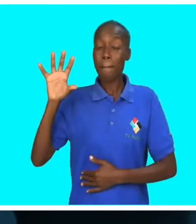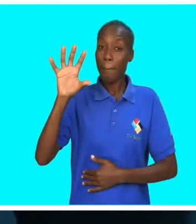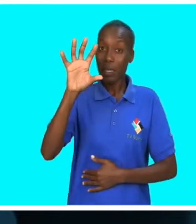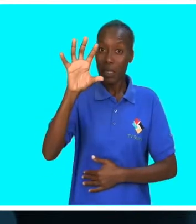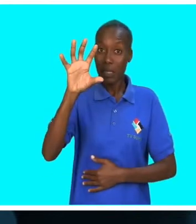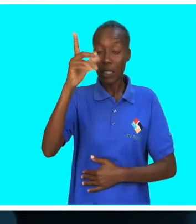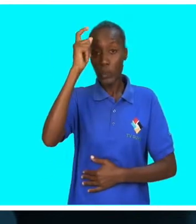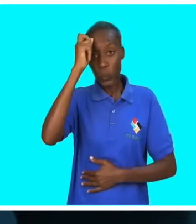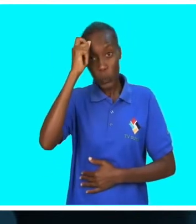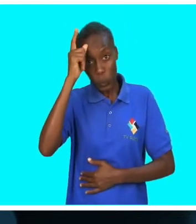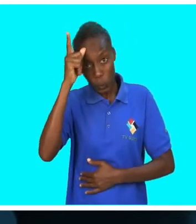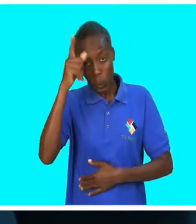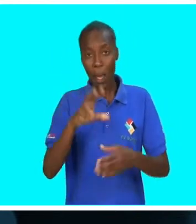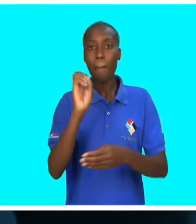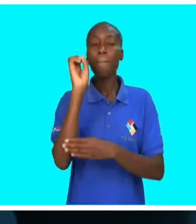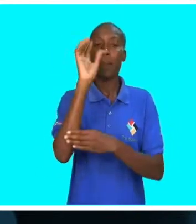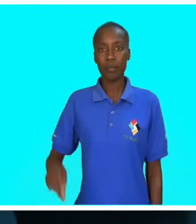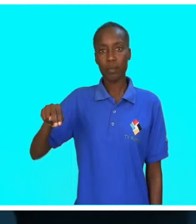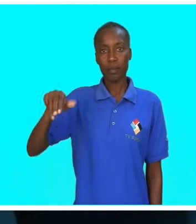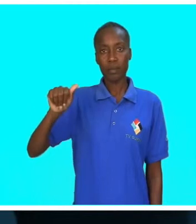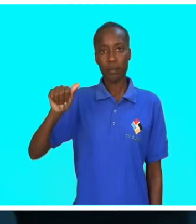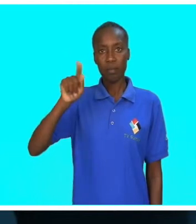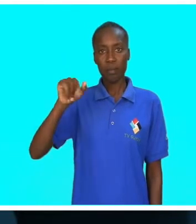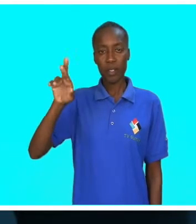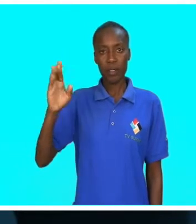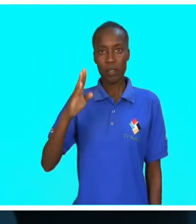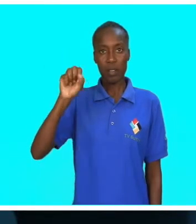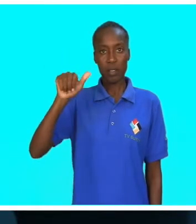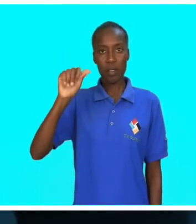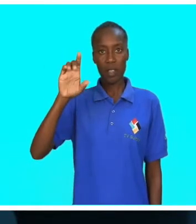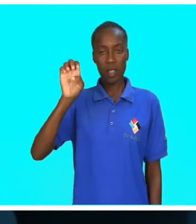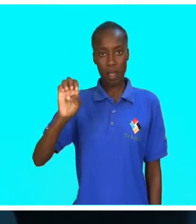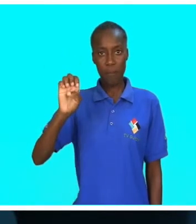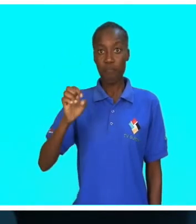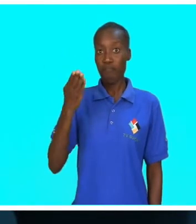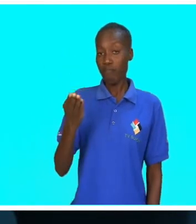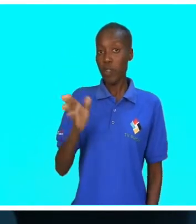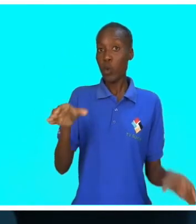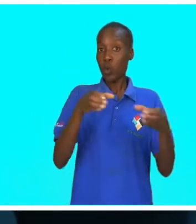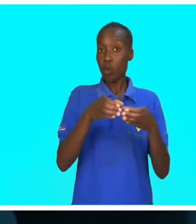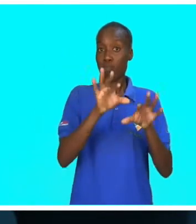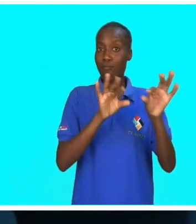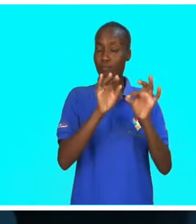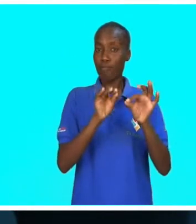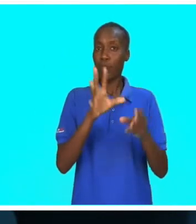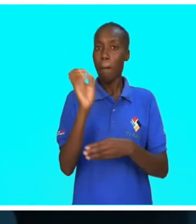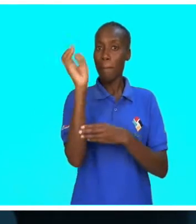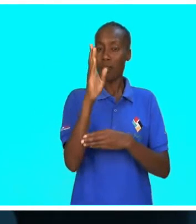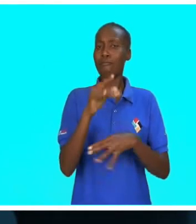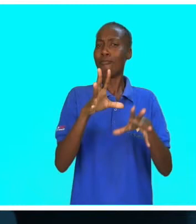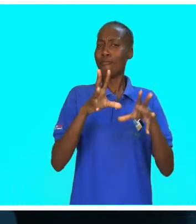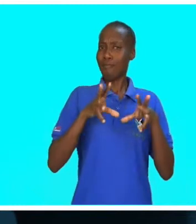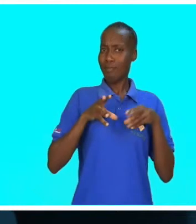de tradição de basquetebol. Nazir Saleh, selecionador moçambicano de basquetebol, acredita